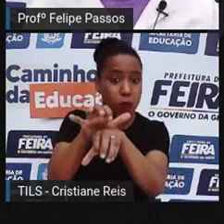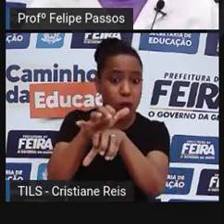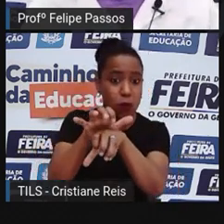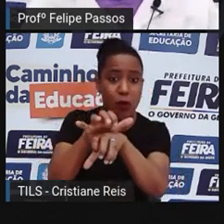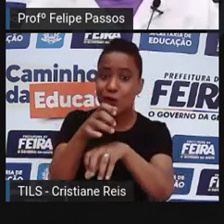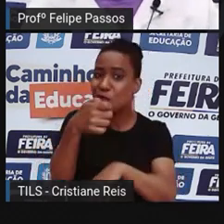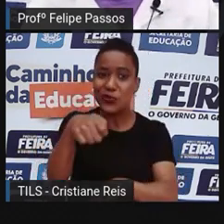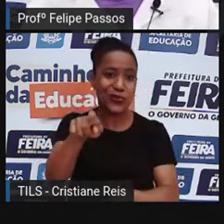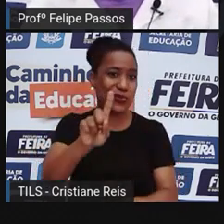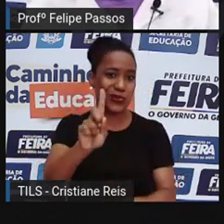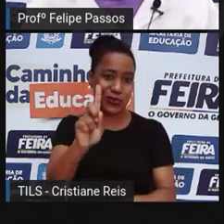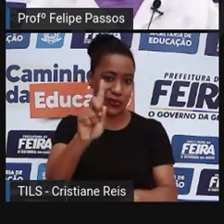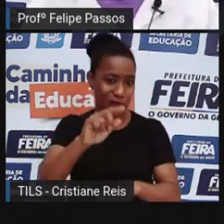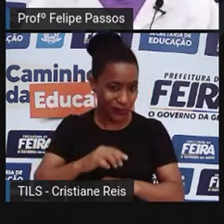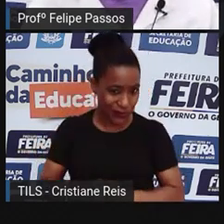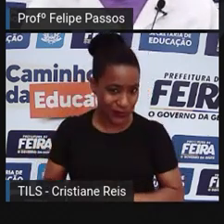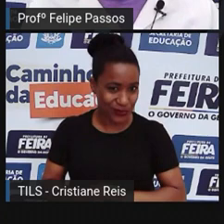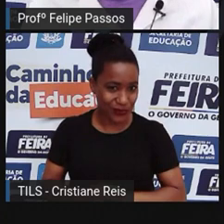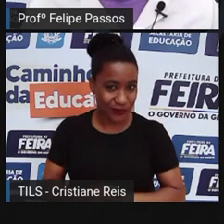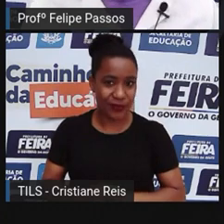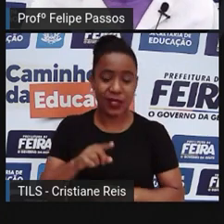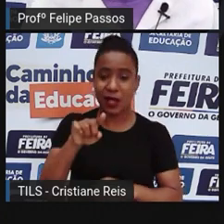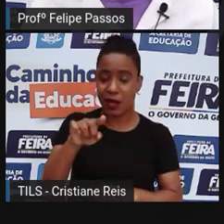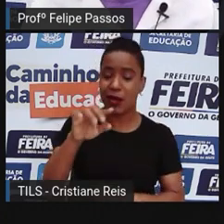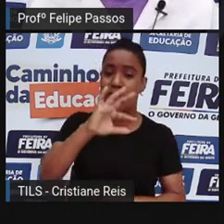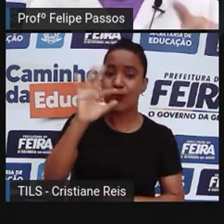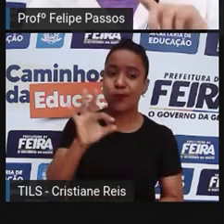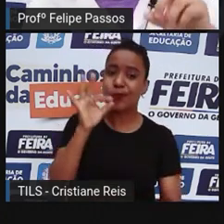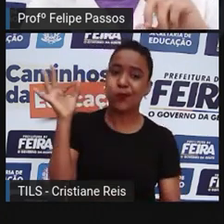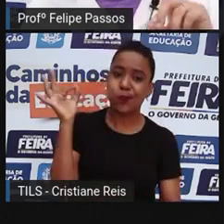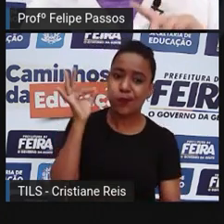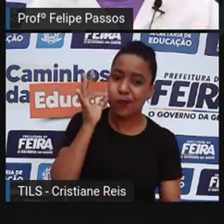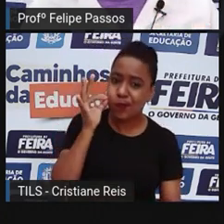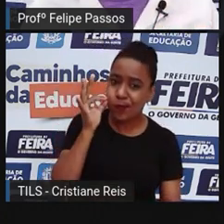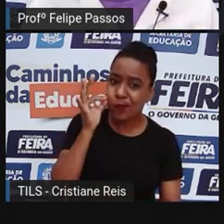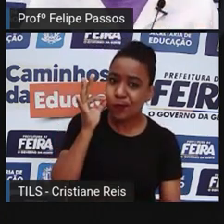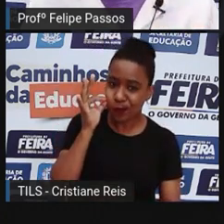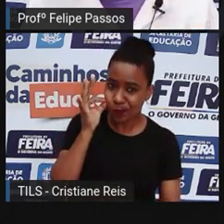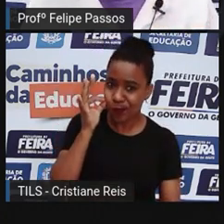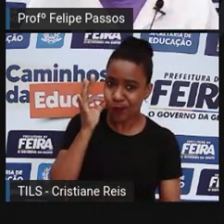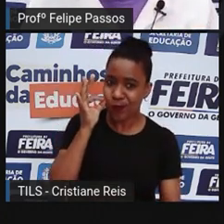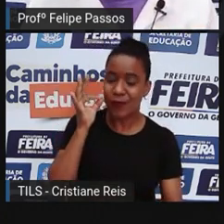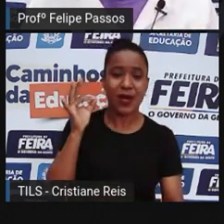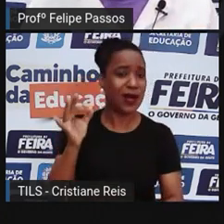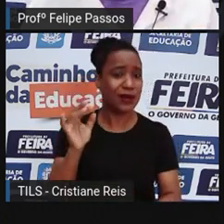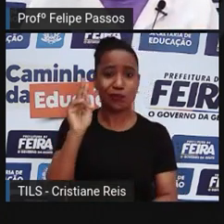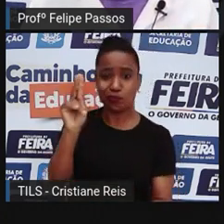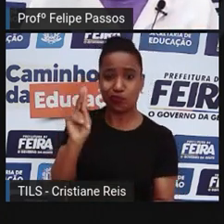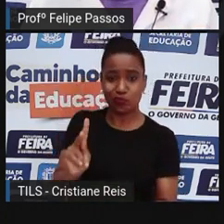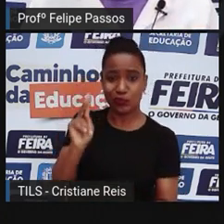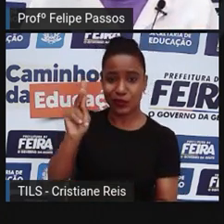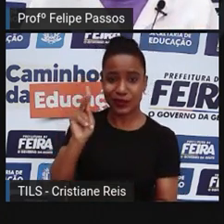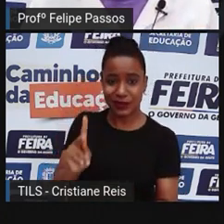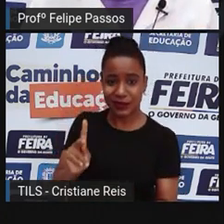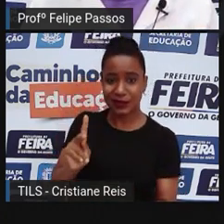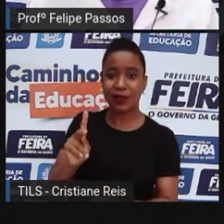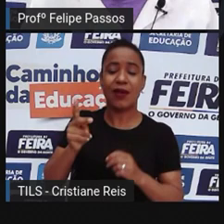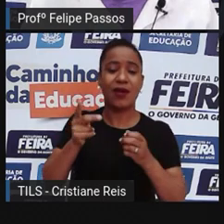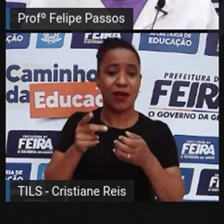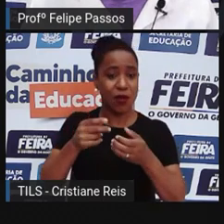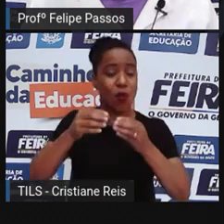Então, os filhotes de uma abelha rainha que nascem machos, ela produz sem espermatozoides de outros